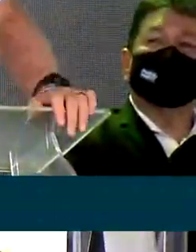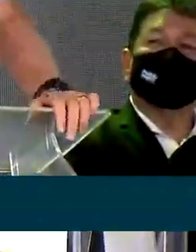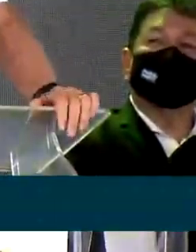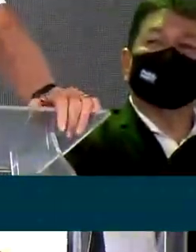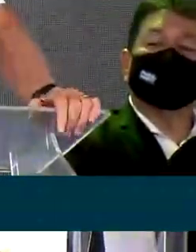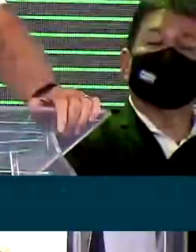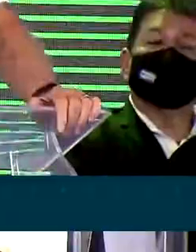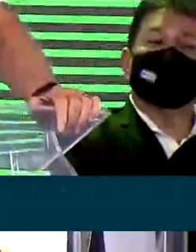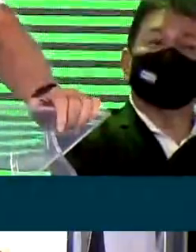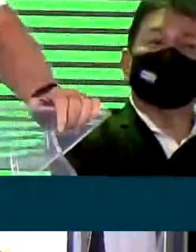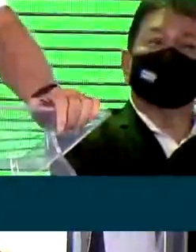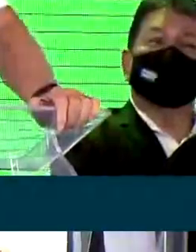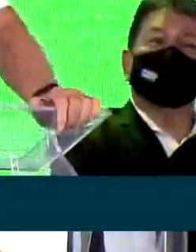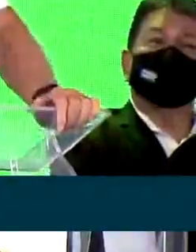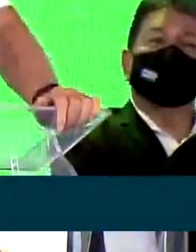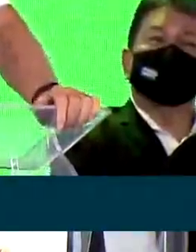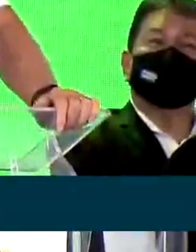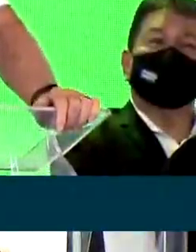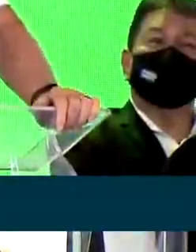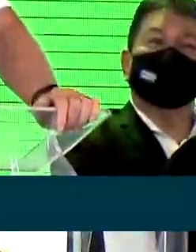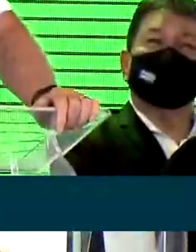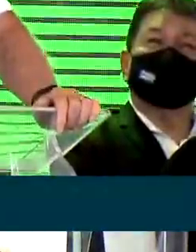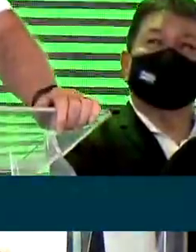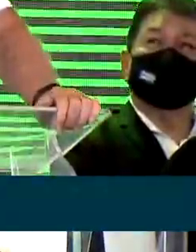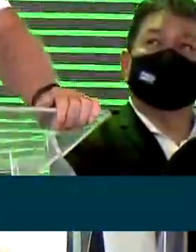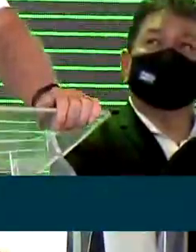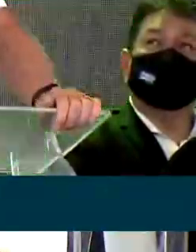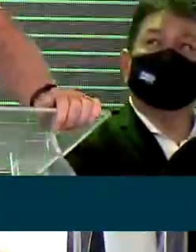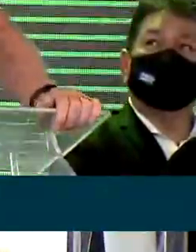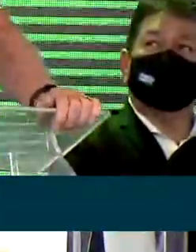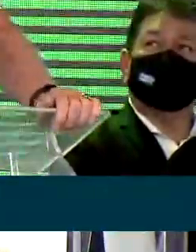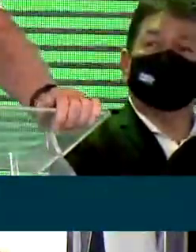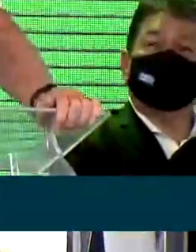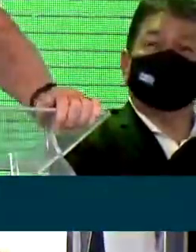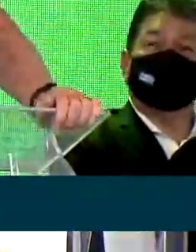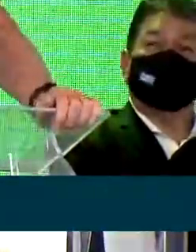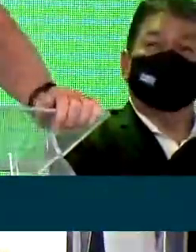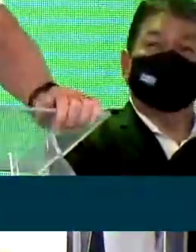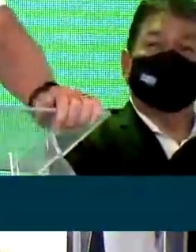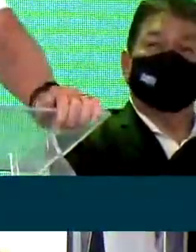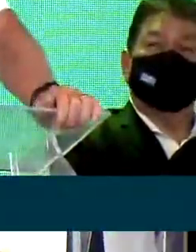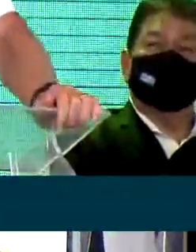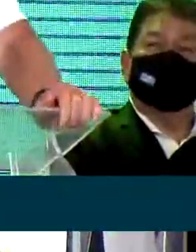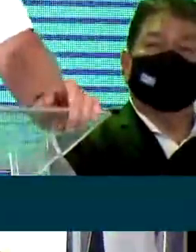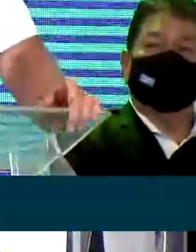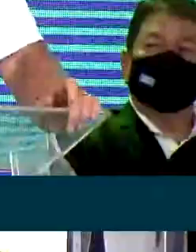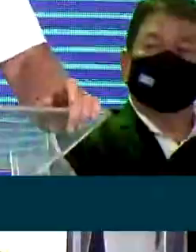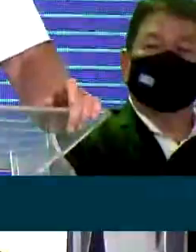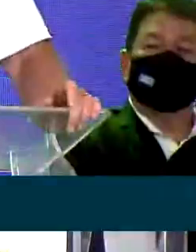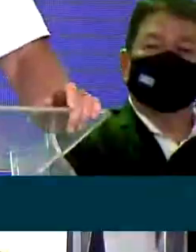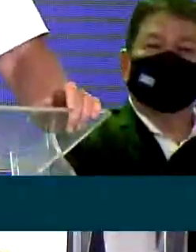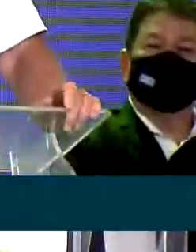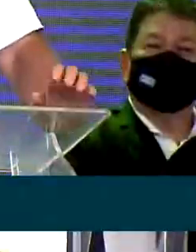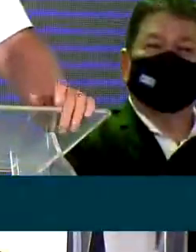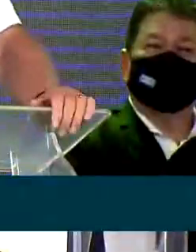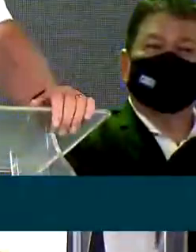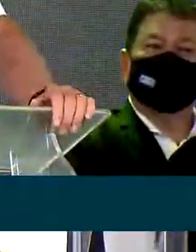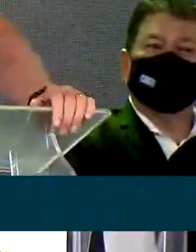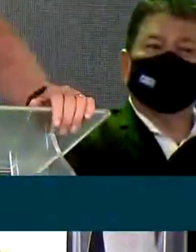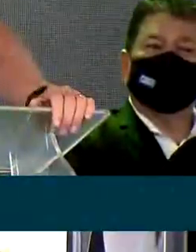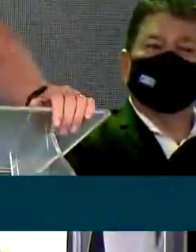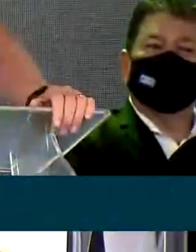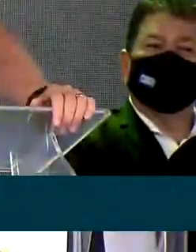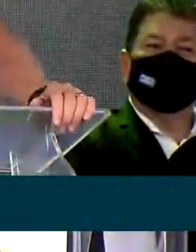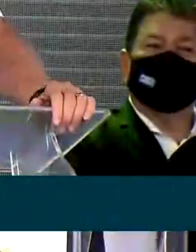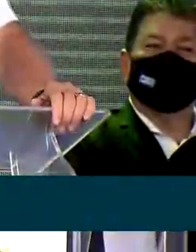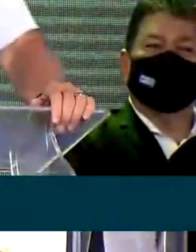produzir mais, vocês passarão a ter agora mais paz, mais tranquilidade e mais alegria para criar